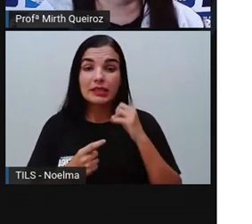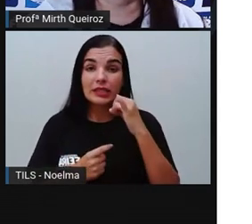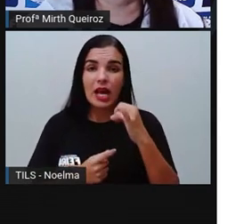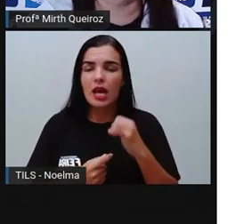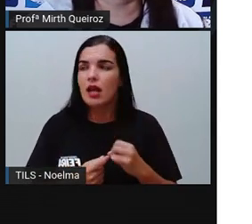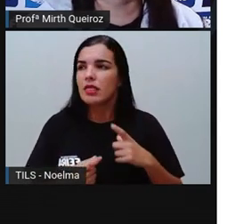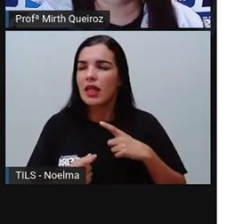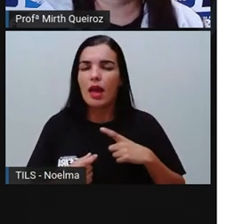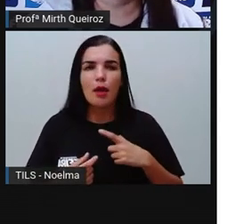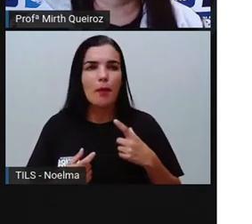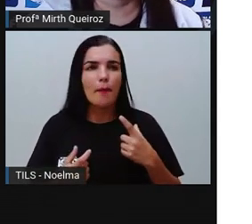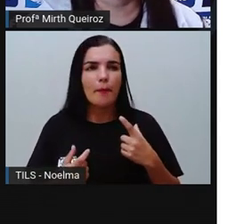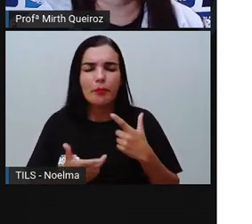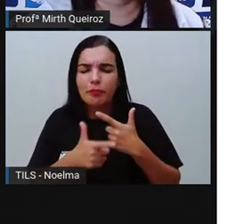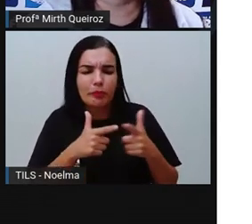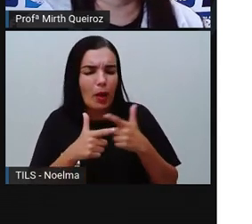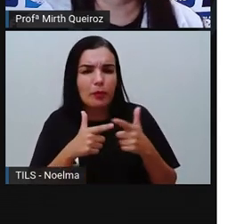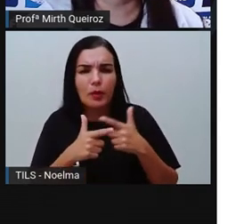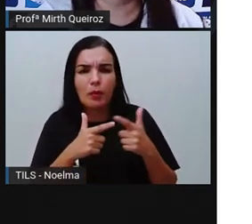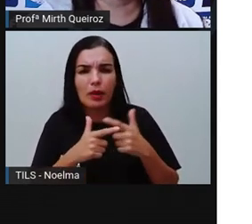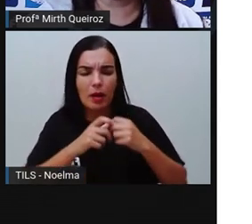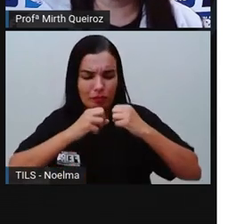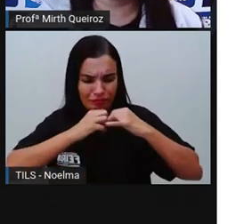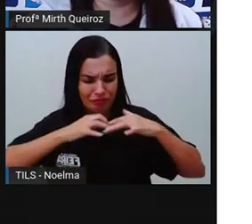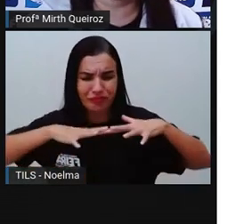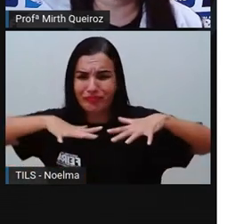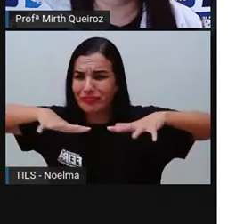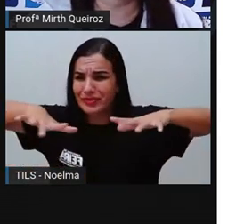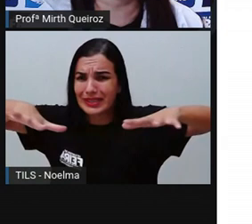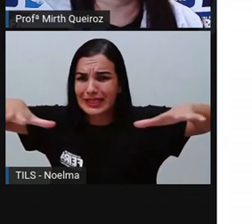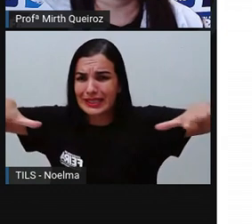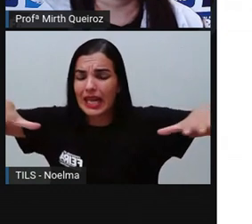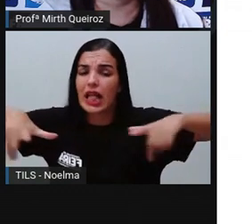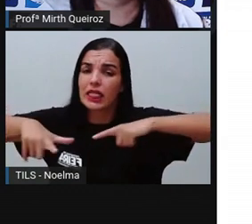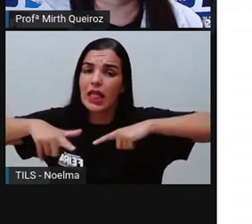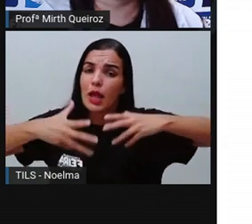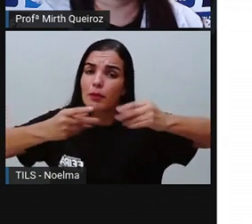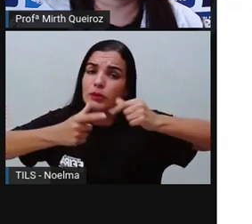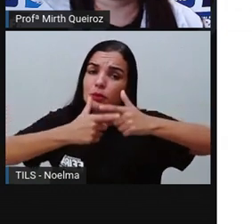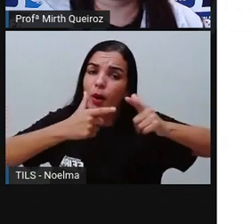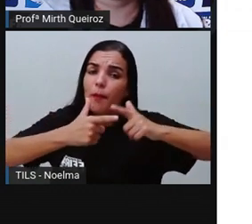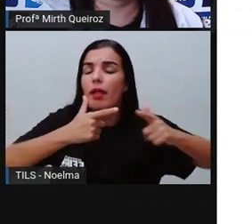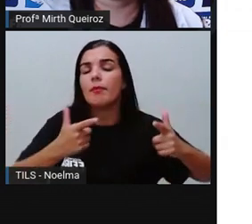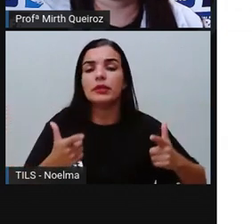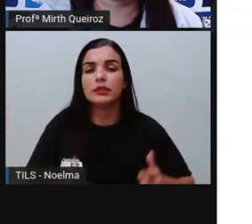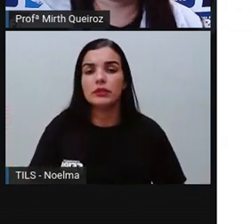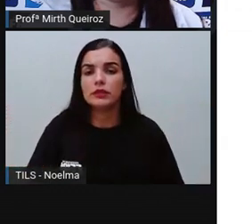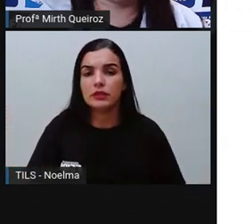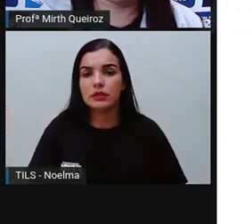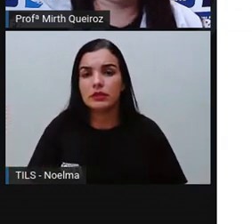né? Tem provocado muitos problemas aí para a gente, né?